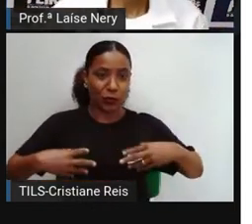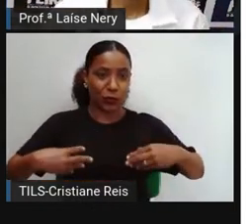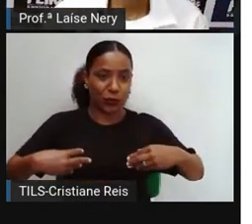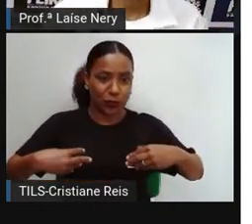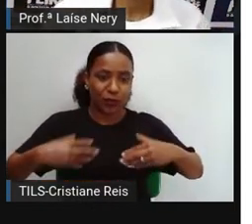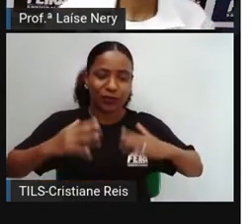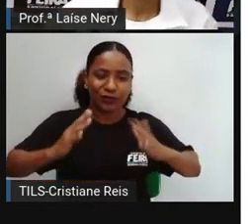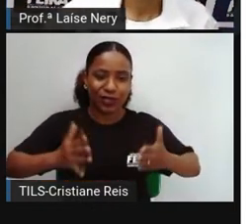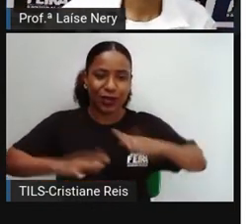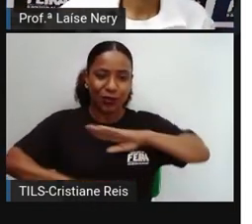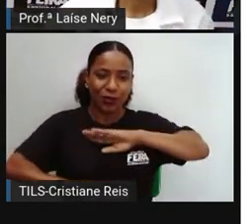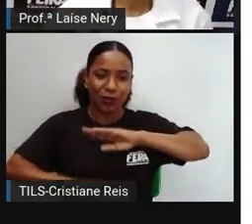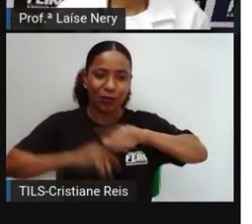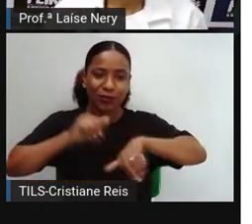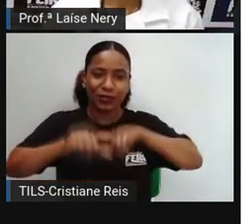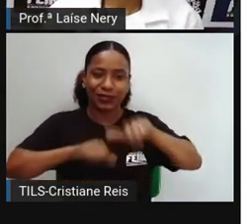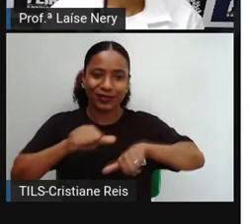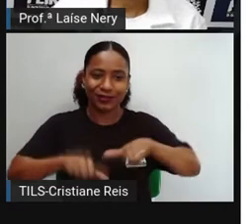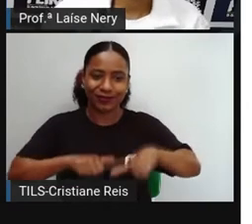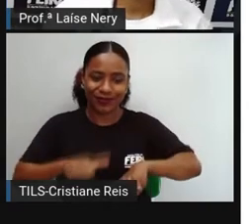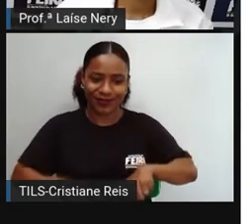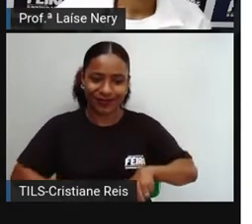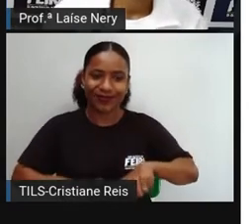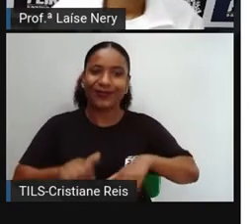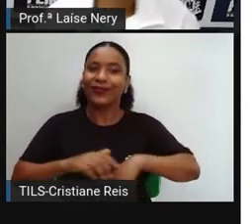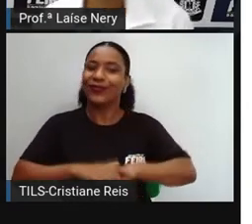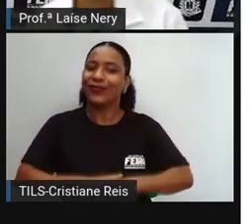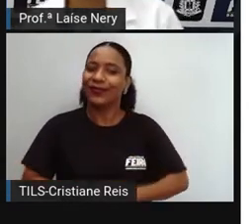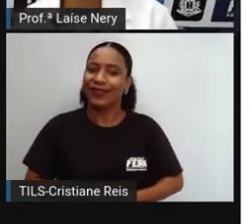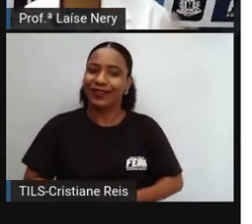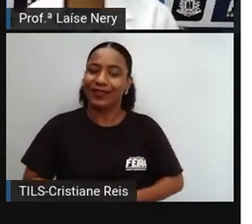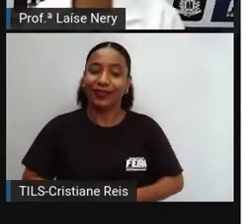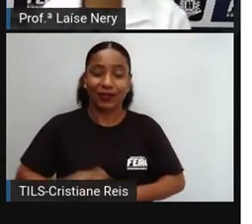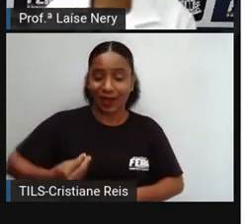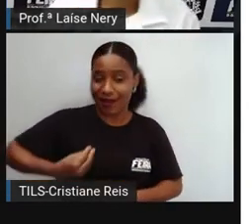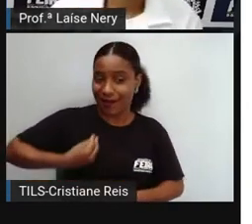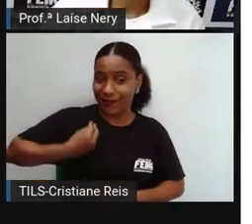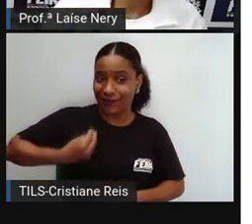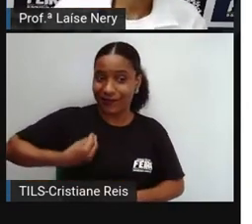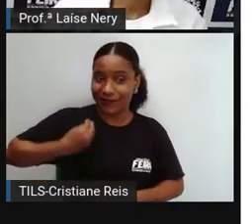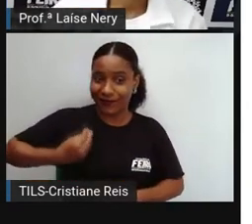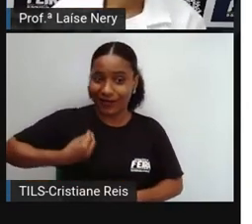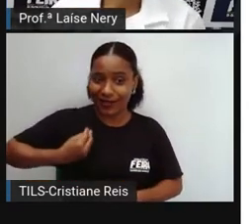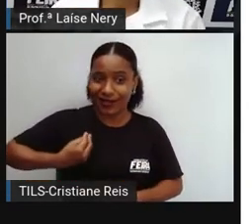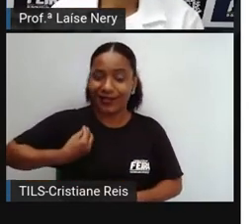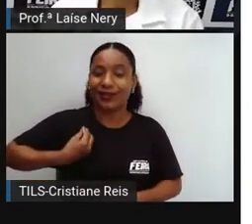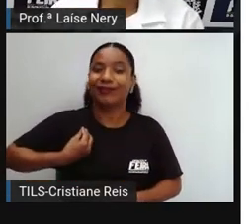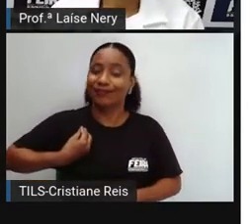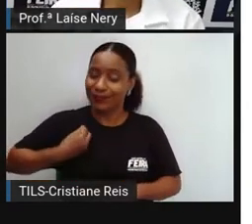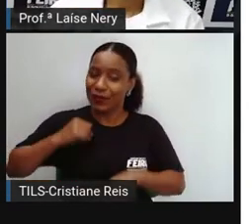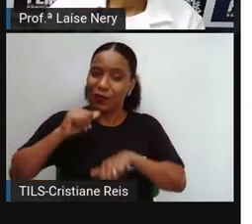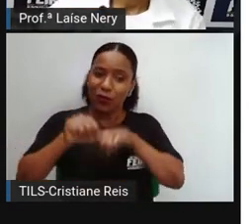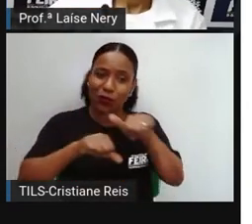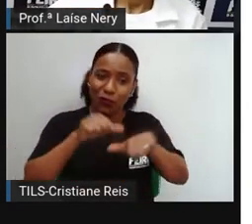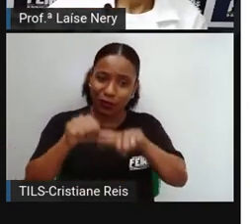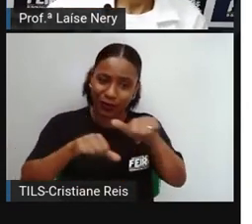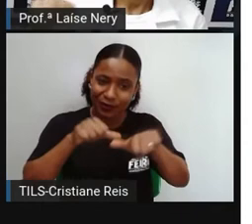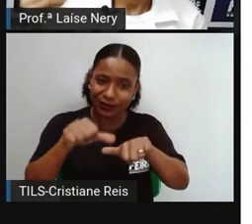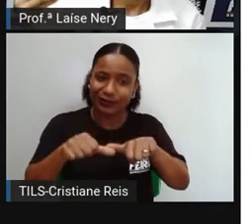a preocupação agora é com as mudanças que ocorrem na vida, porque é geralmente nessa fase que as pessoas vão